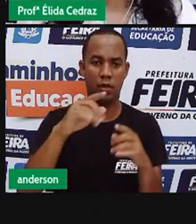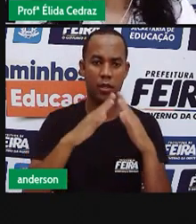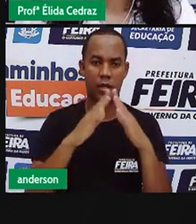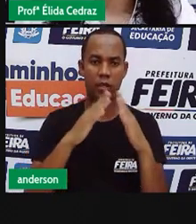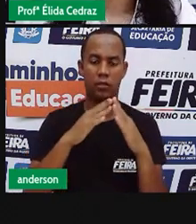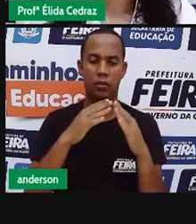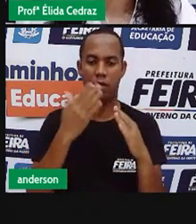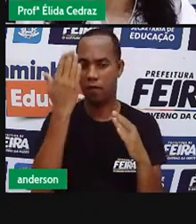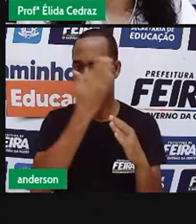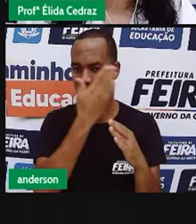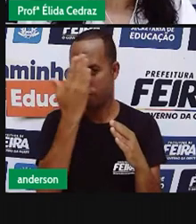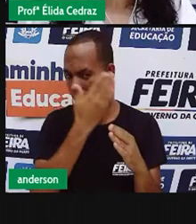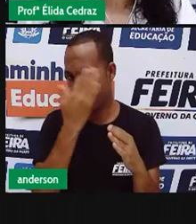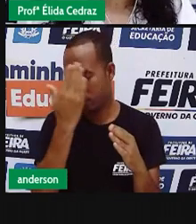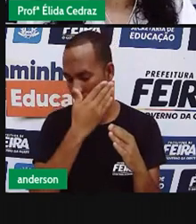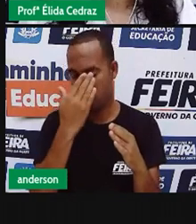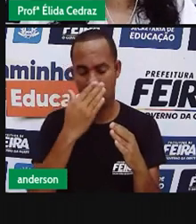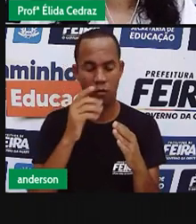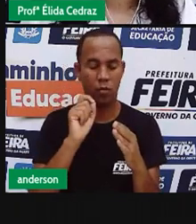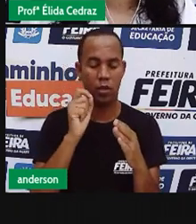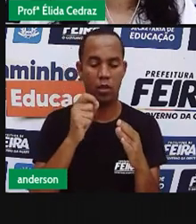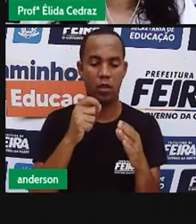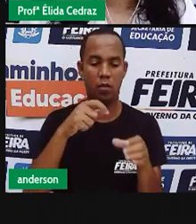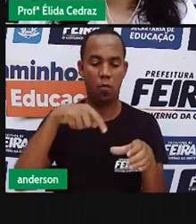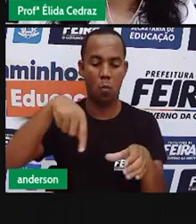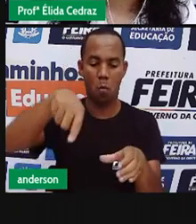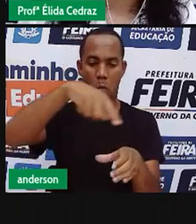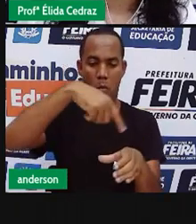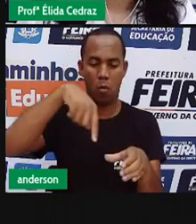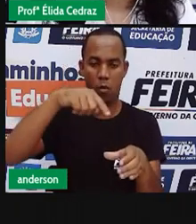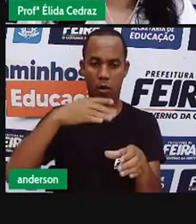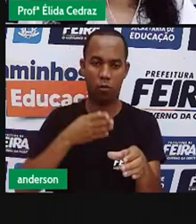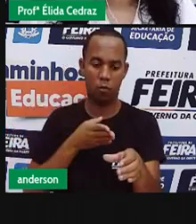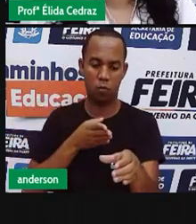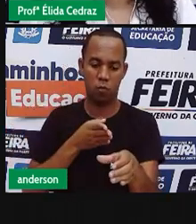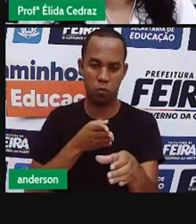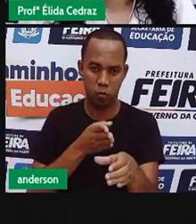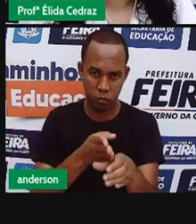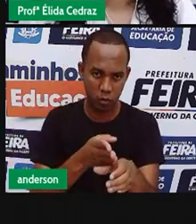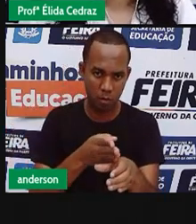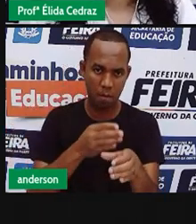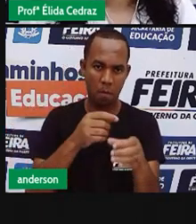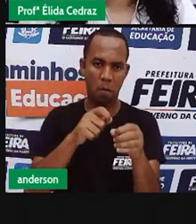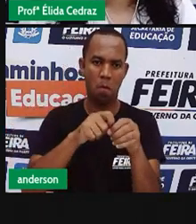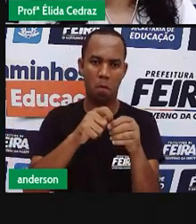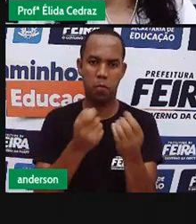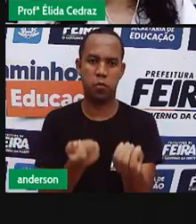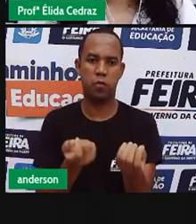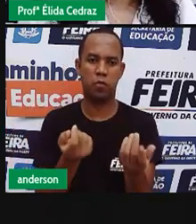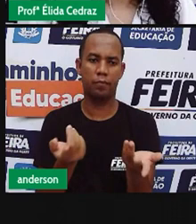e não conseguiu desviar do buraco e acabou furando o pneu